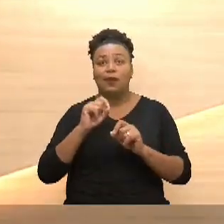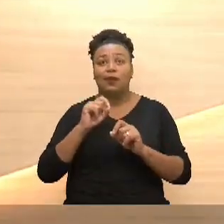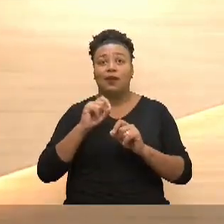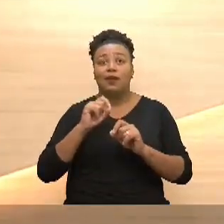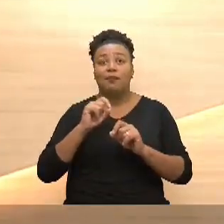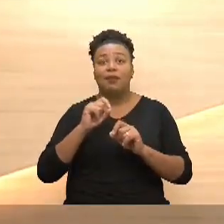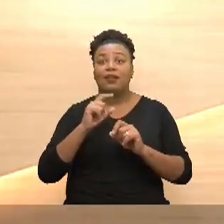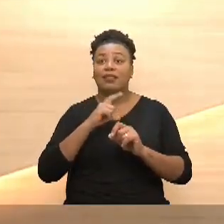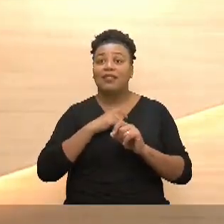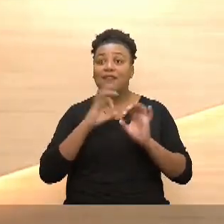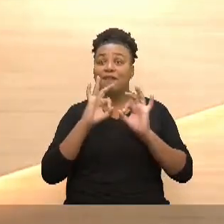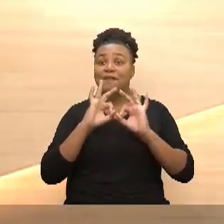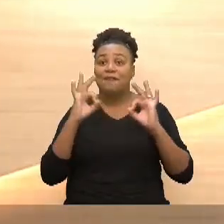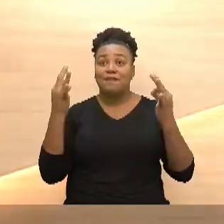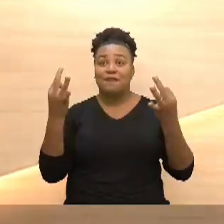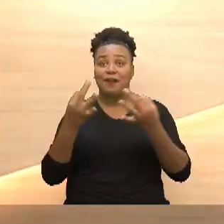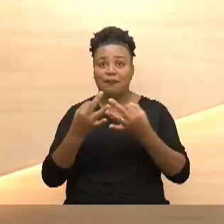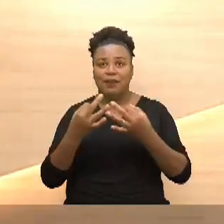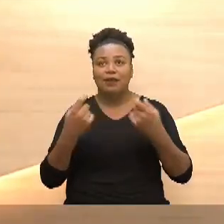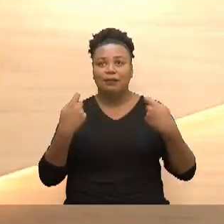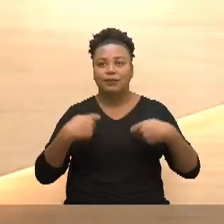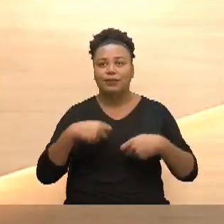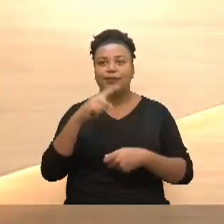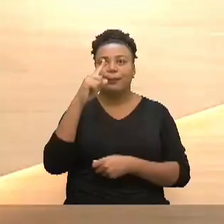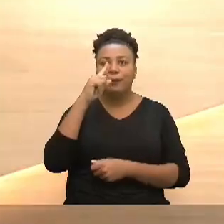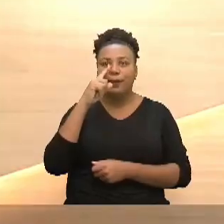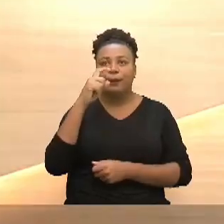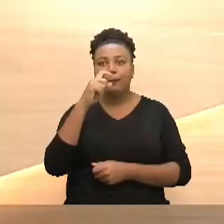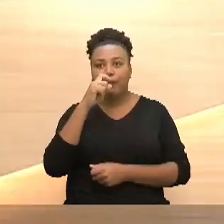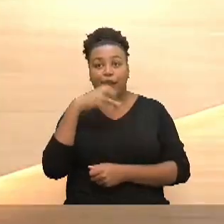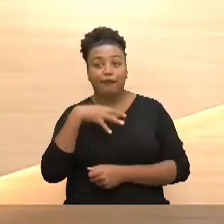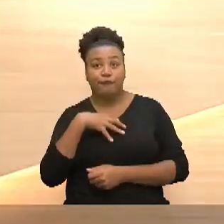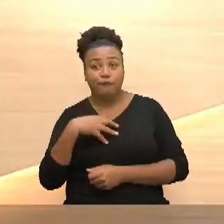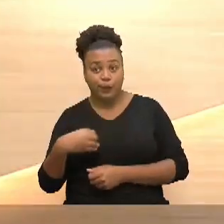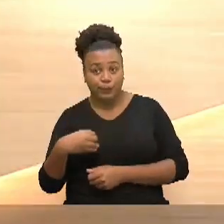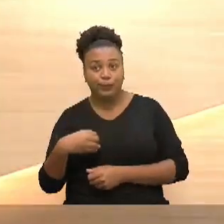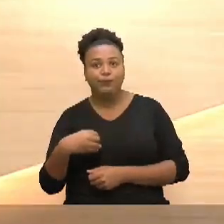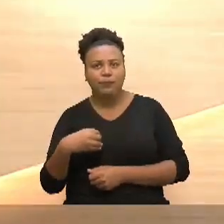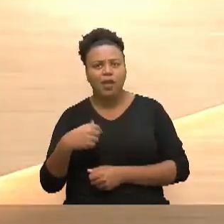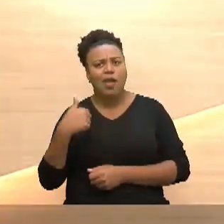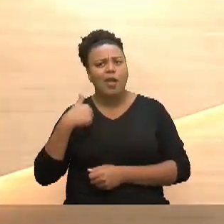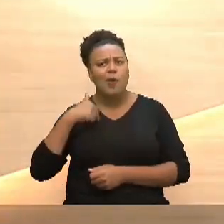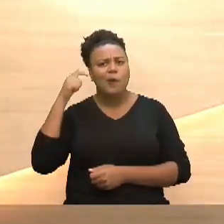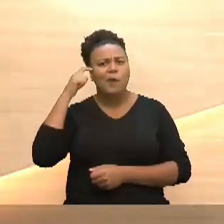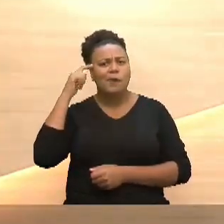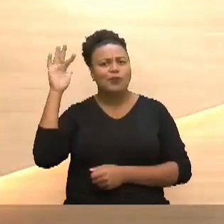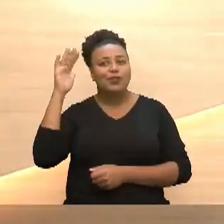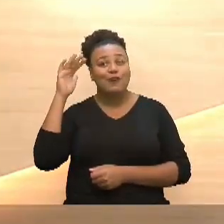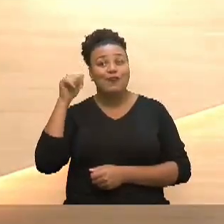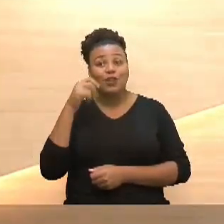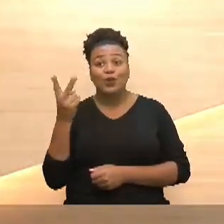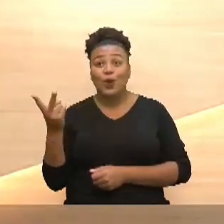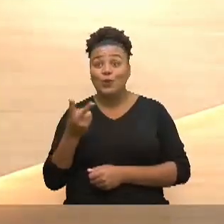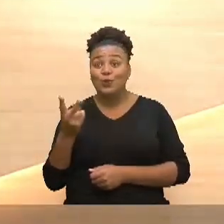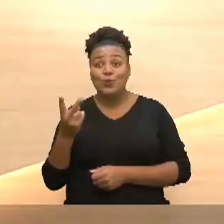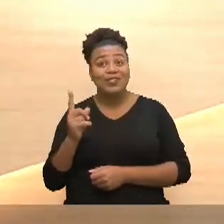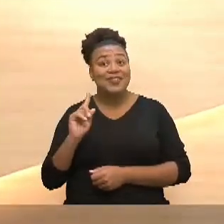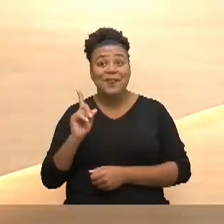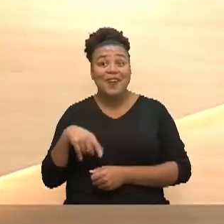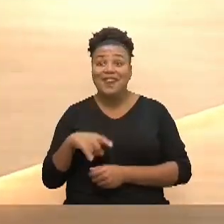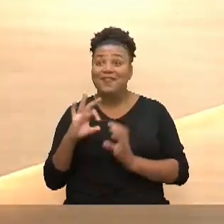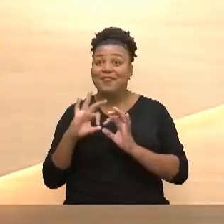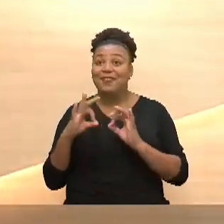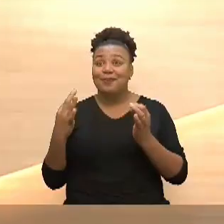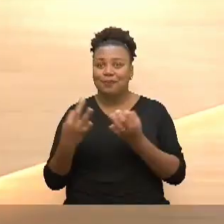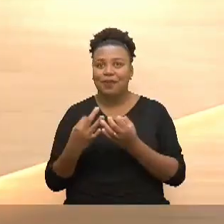ser uma família teria que ser mãe pai os filhos e eu imaginava que eu e a minha filha nós não éramos uma família